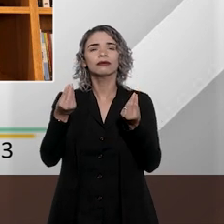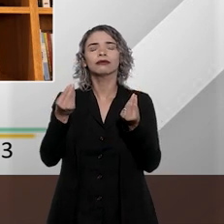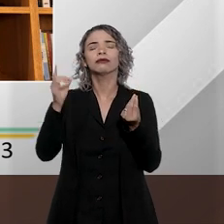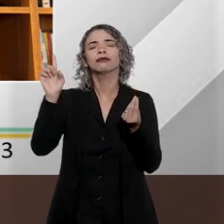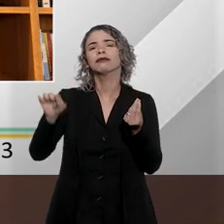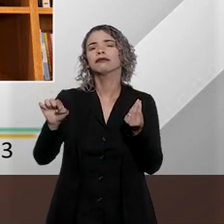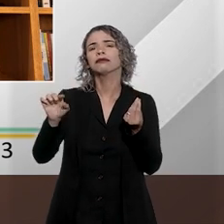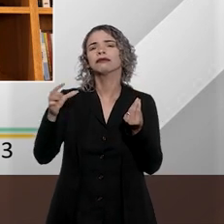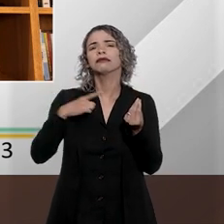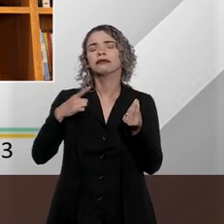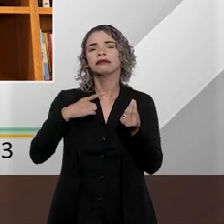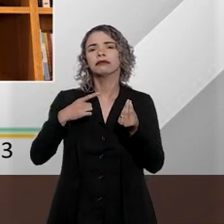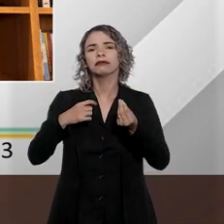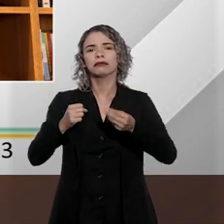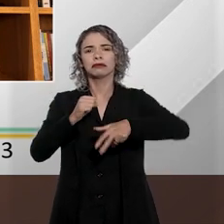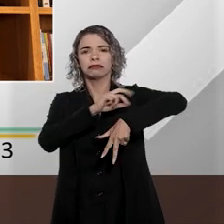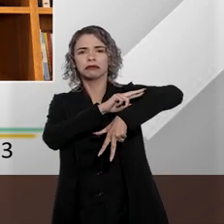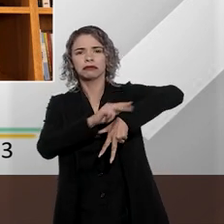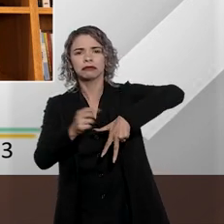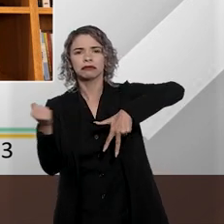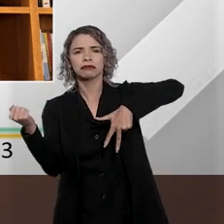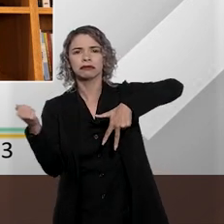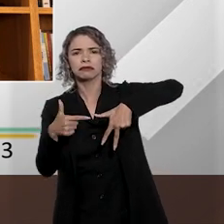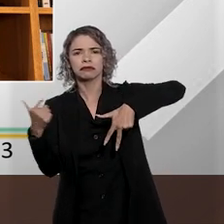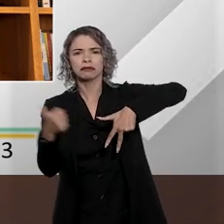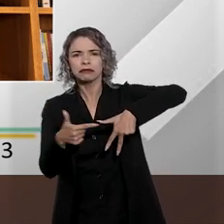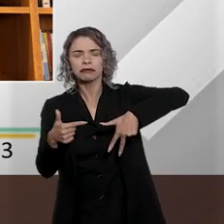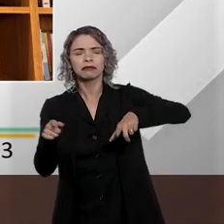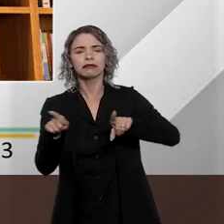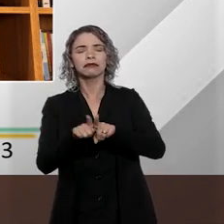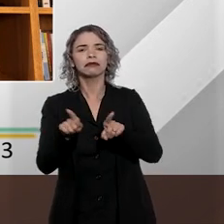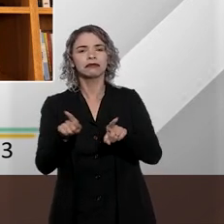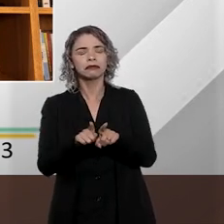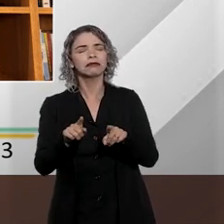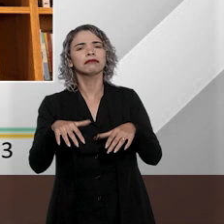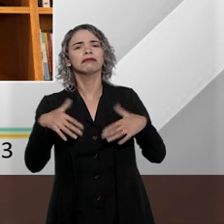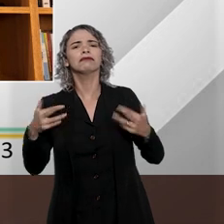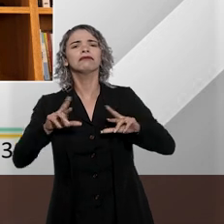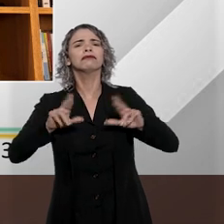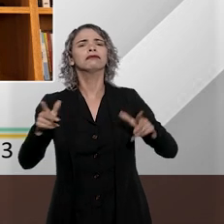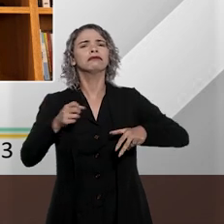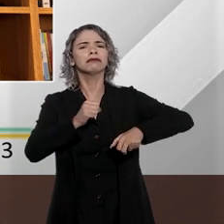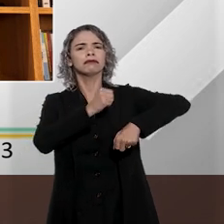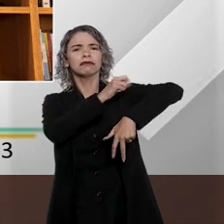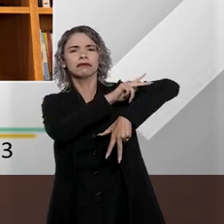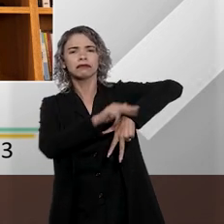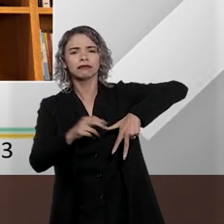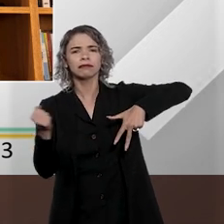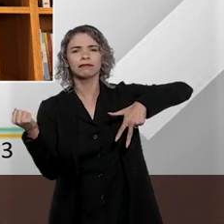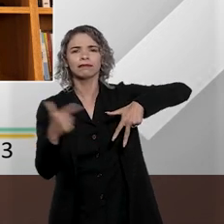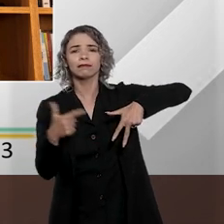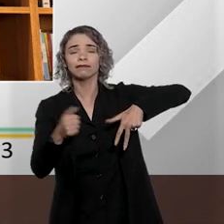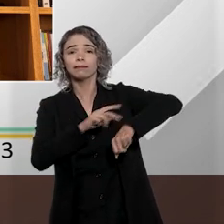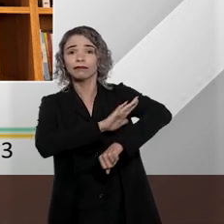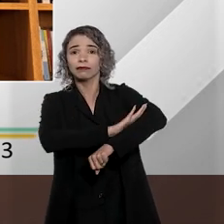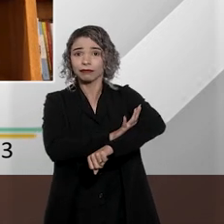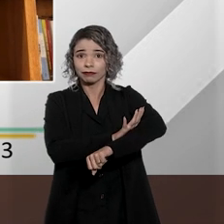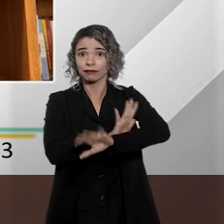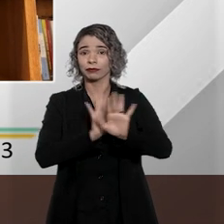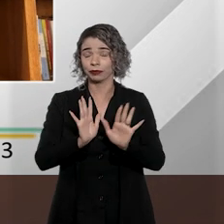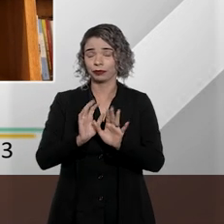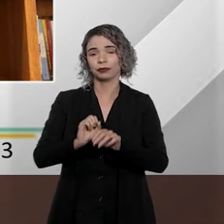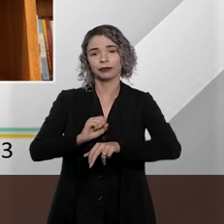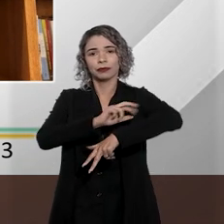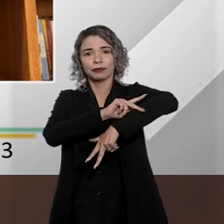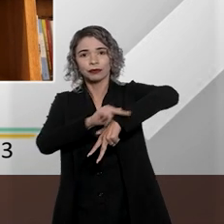professor Fábio, por injúria e qual a diferença para injúria racial? Vamos lá. A injúria